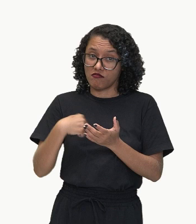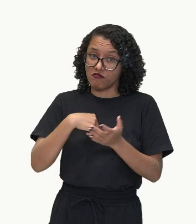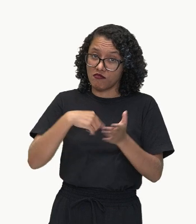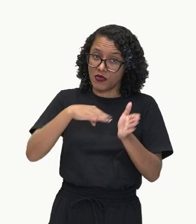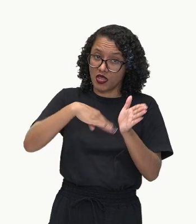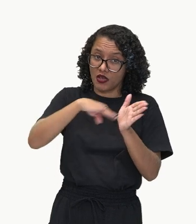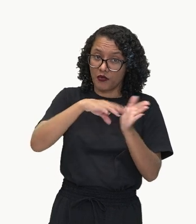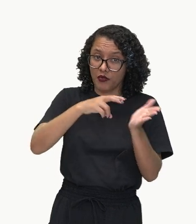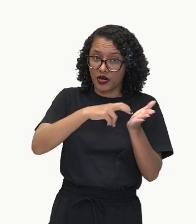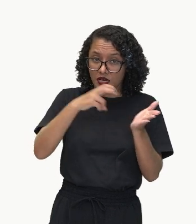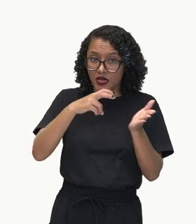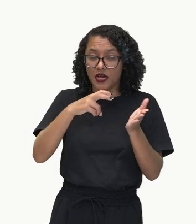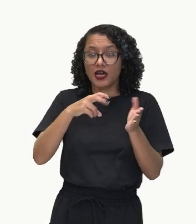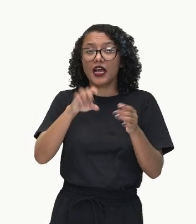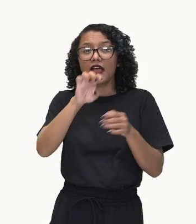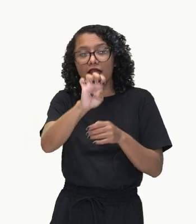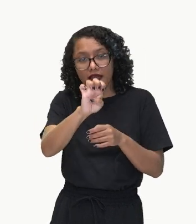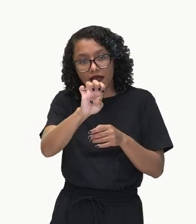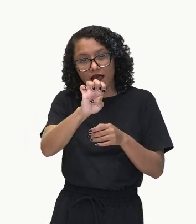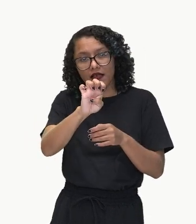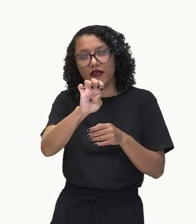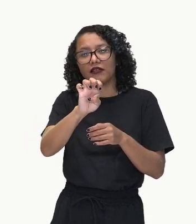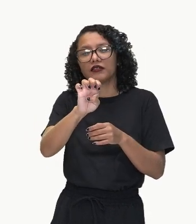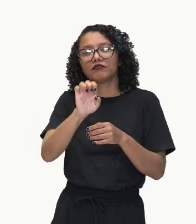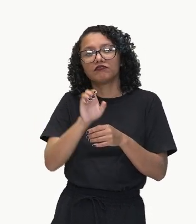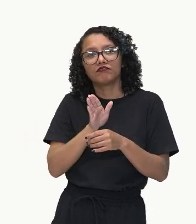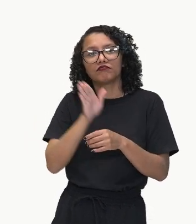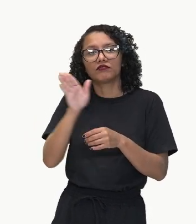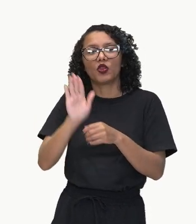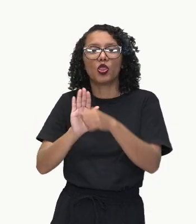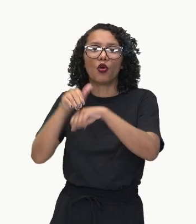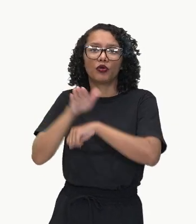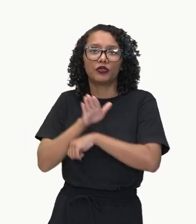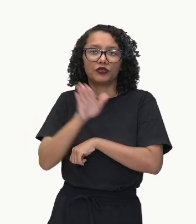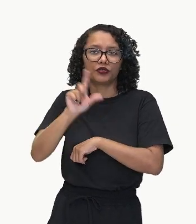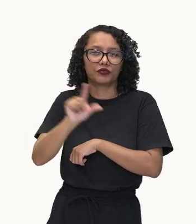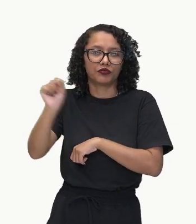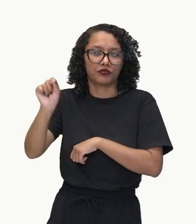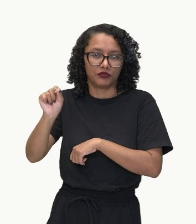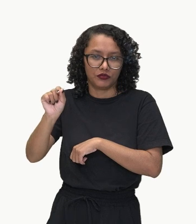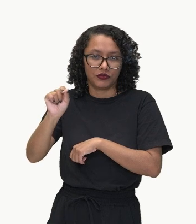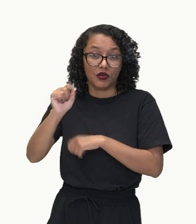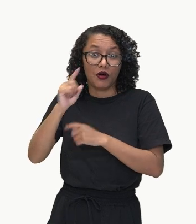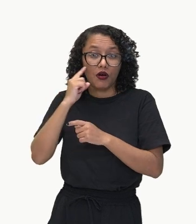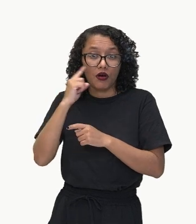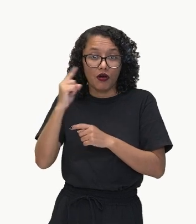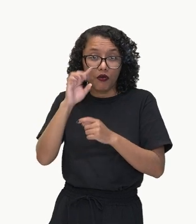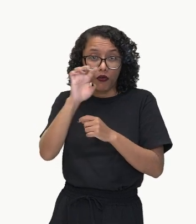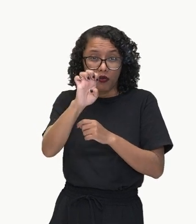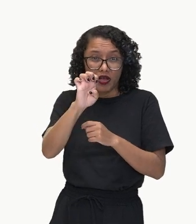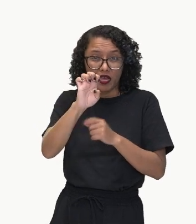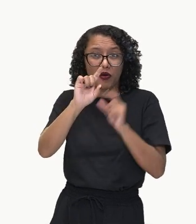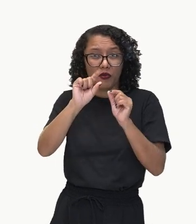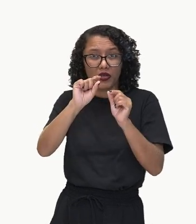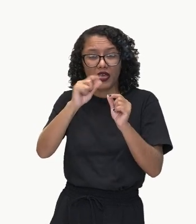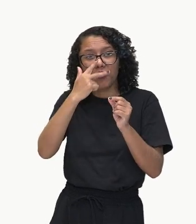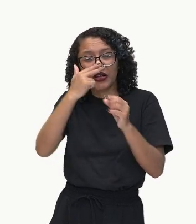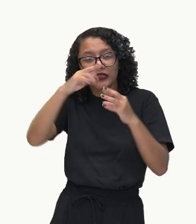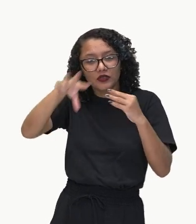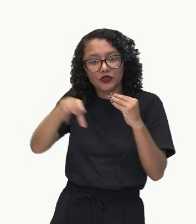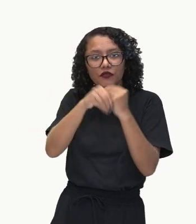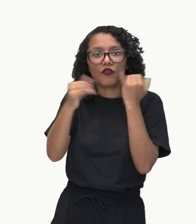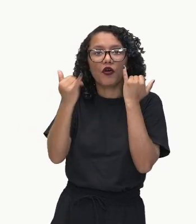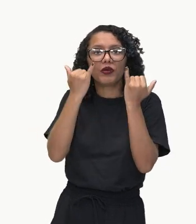Notem que esse conectivo, essa conjunção, esse síndeto, ele vai trazer uma ideia de adição, de soma de informação,